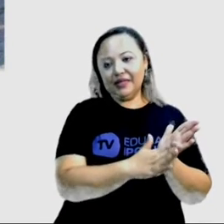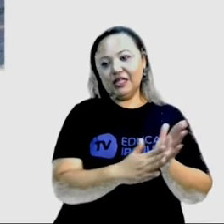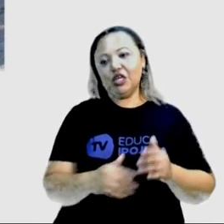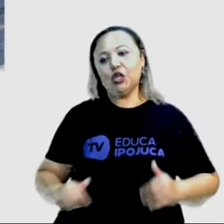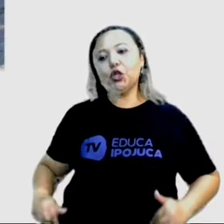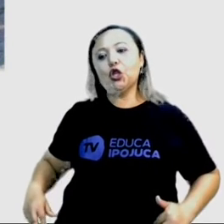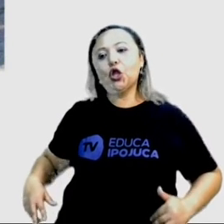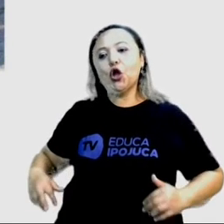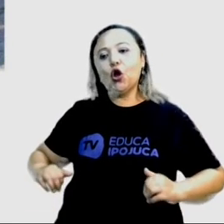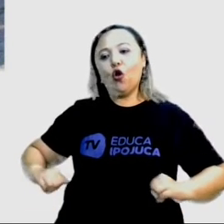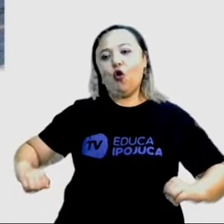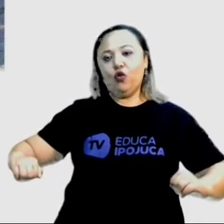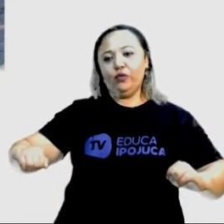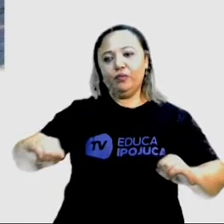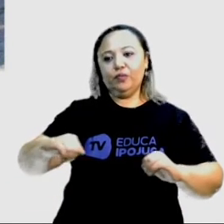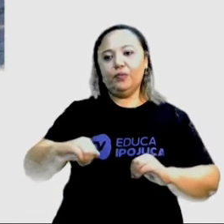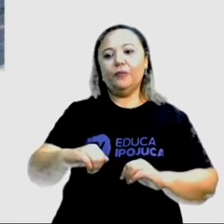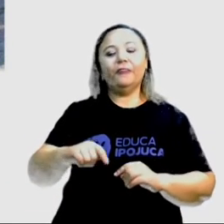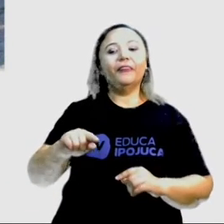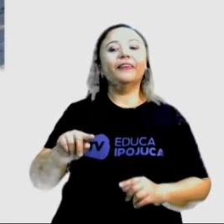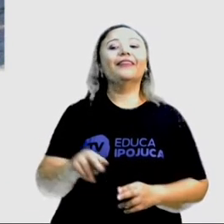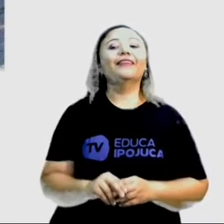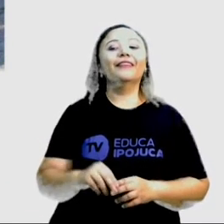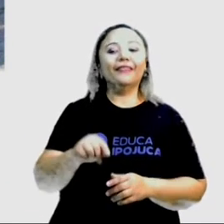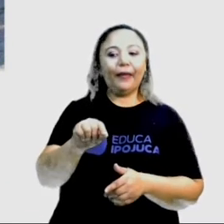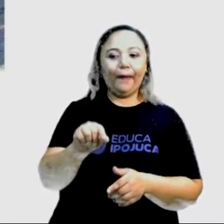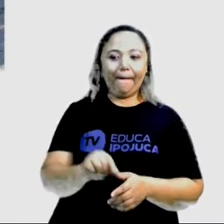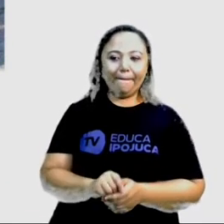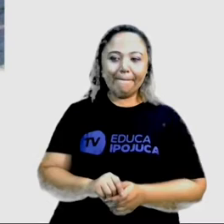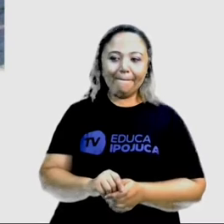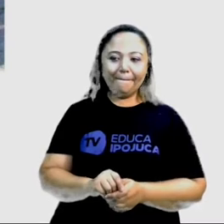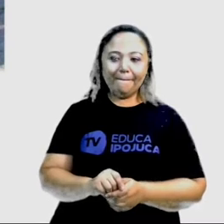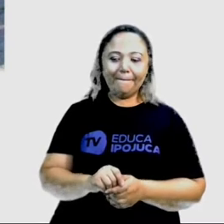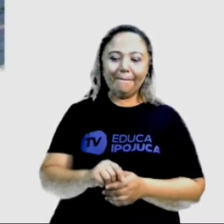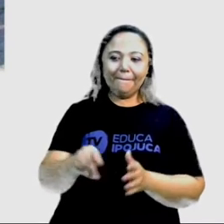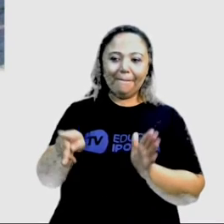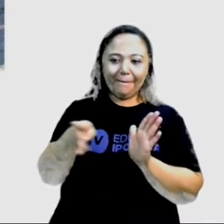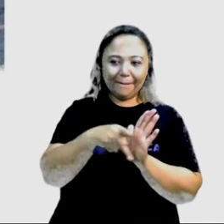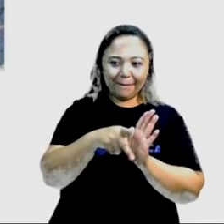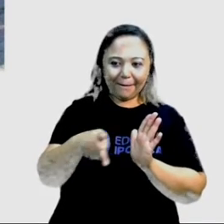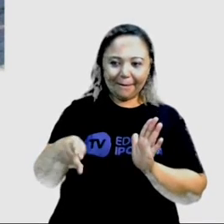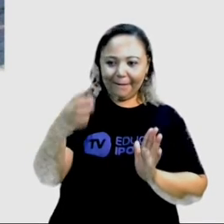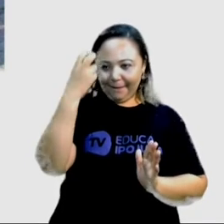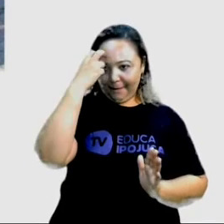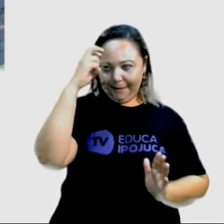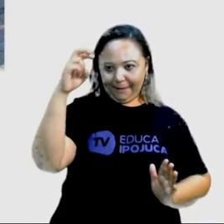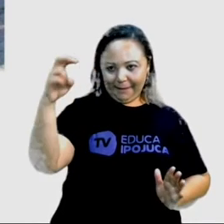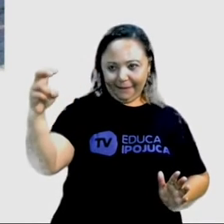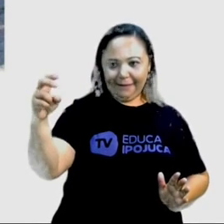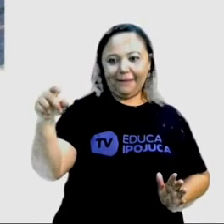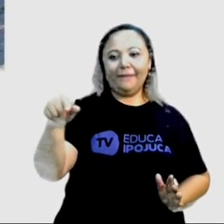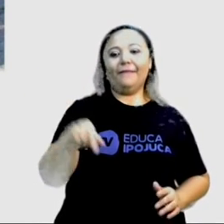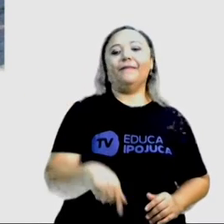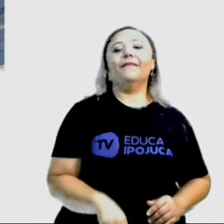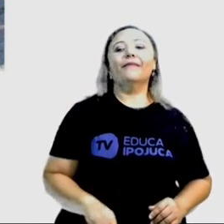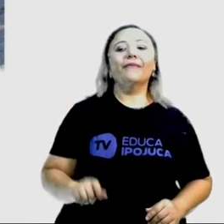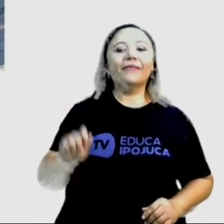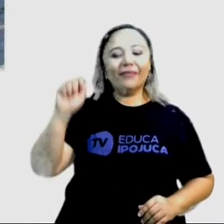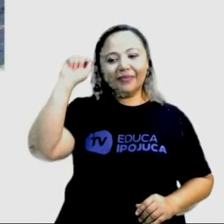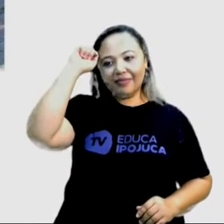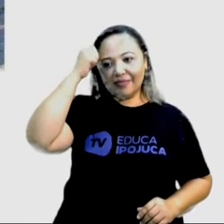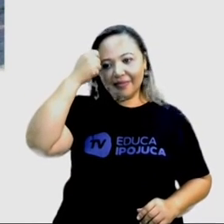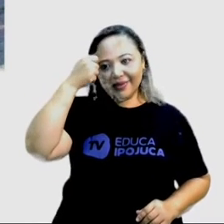dança de origem africana, tá? Geralmente, as pessoas fazem uma roda em